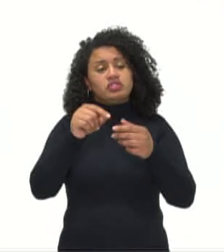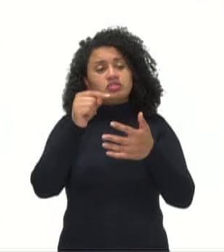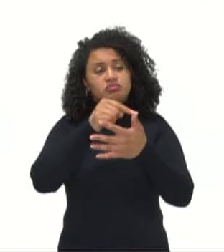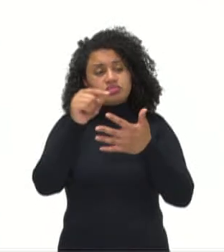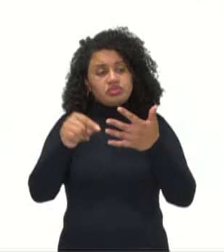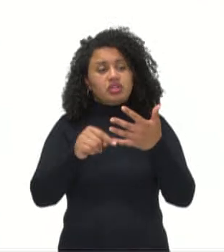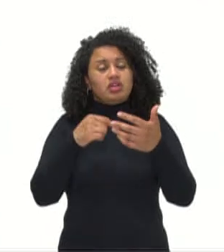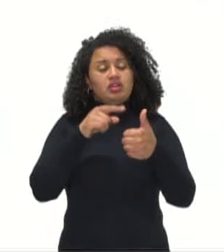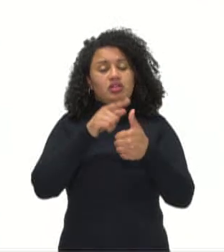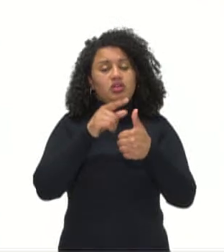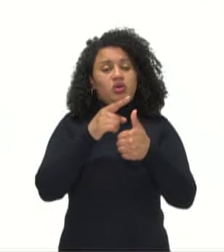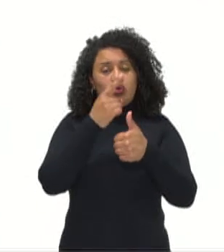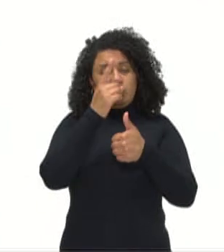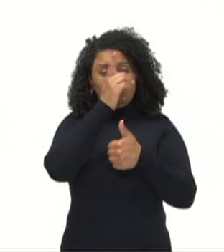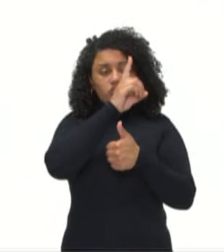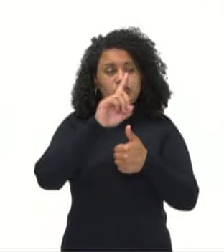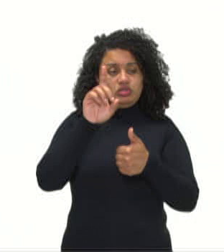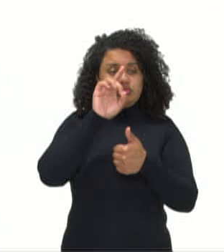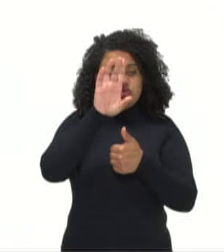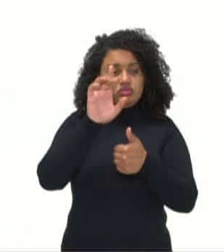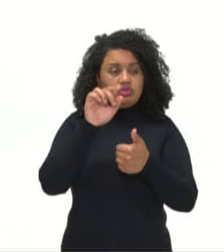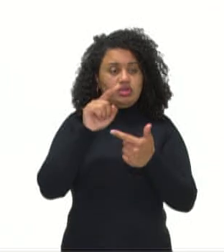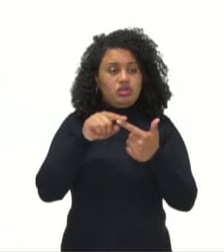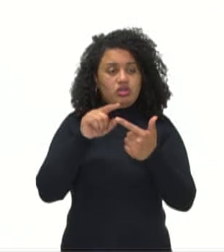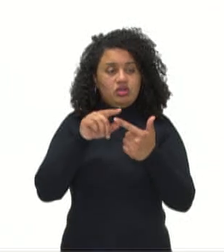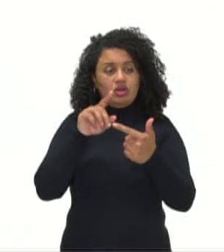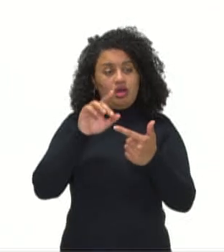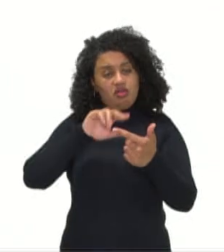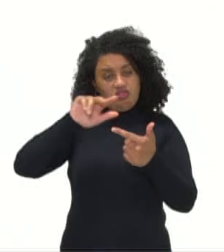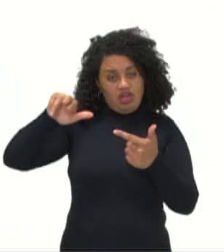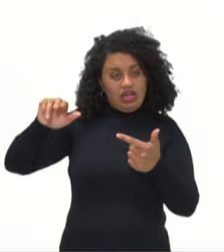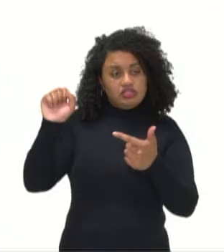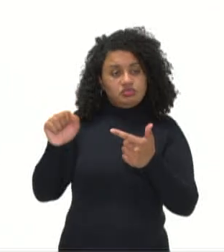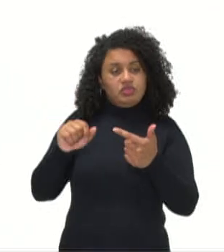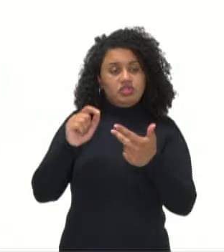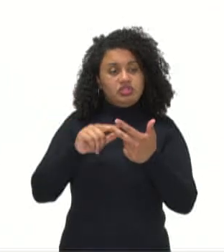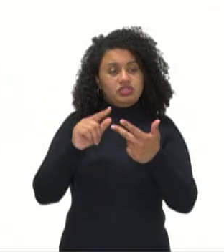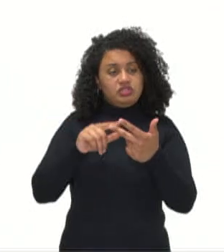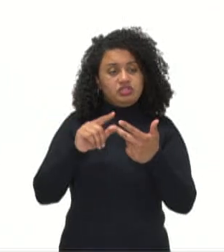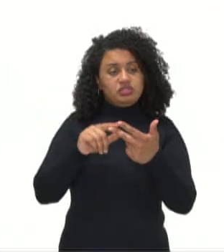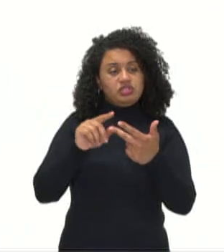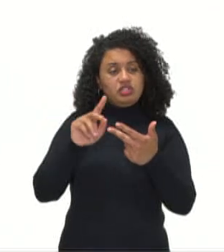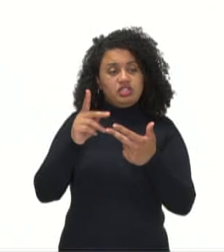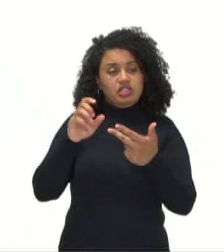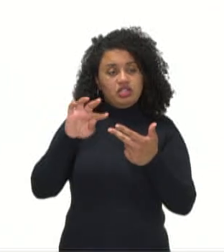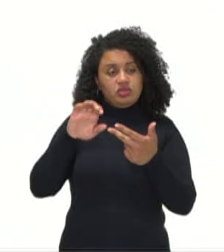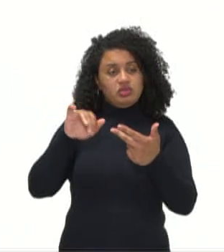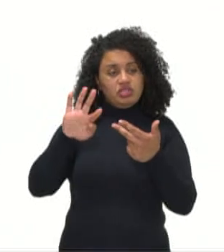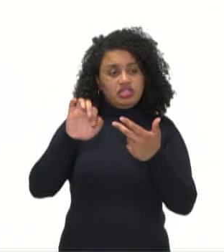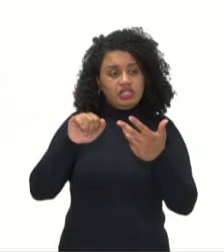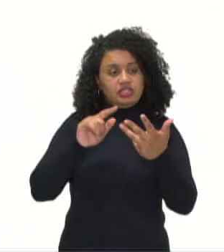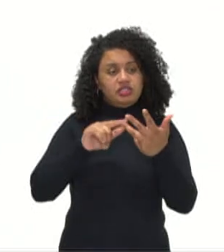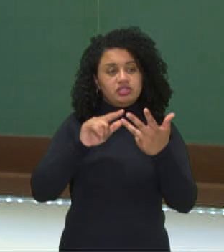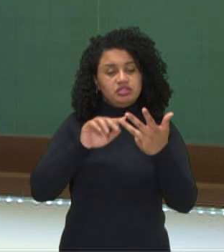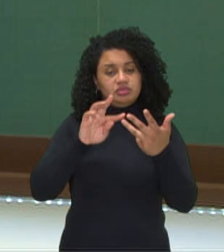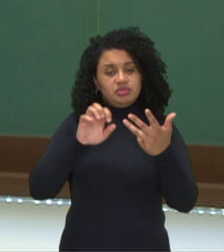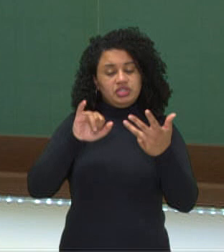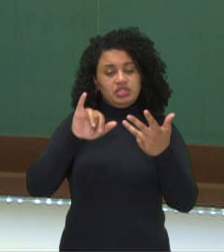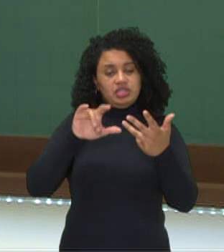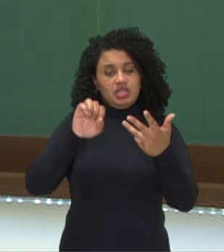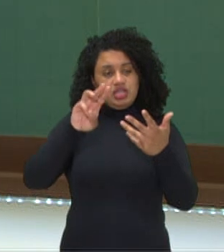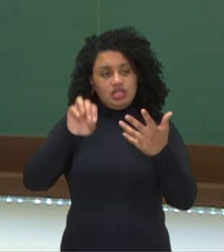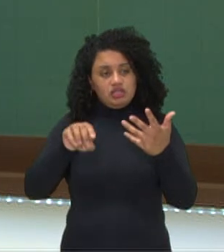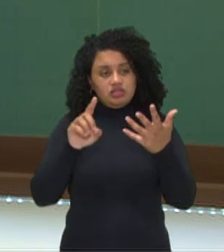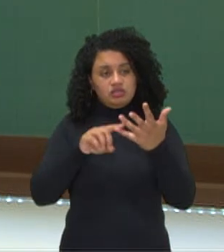monoteísta, o politeísmo, o enoteísmo, o teísmo, o panteísmo. Então,